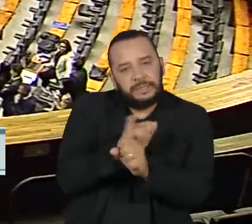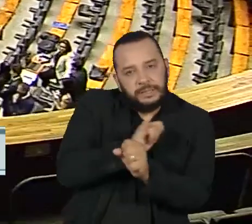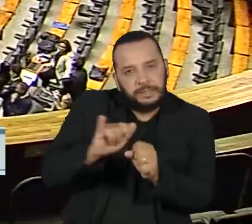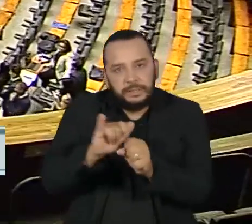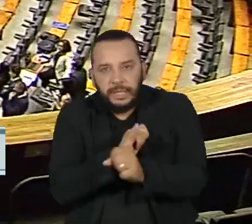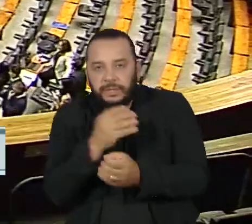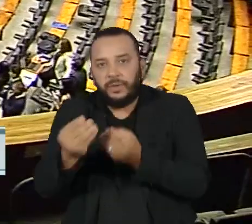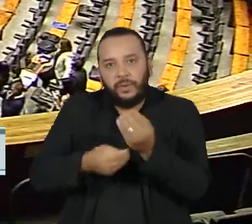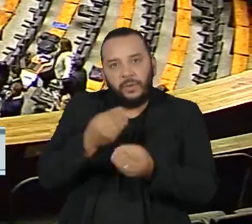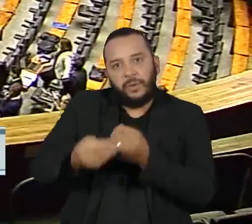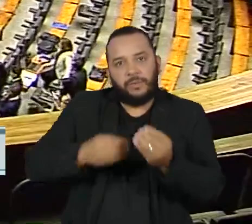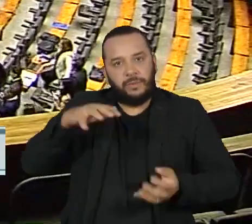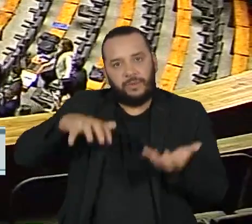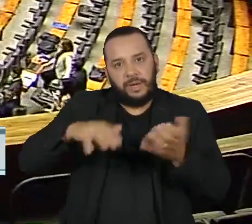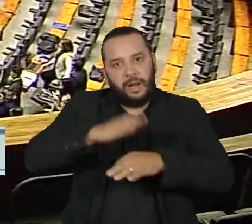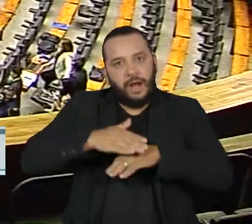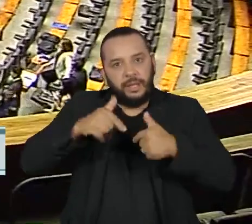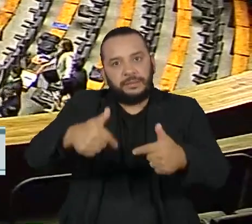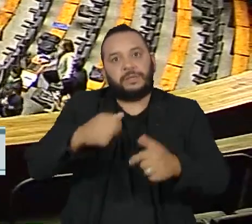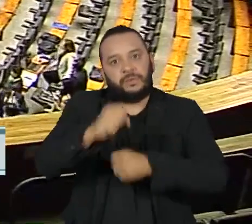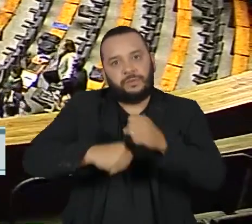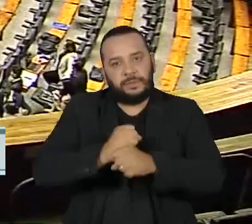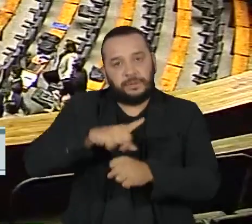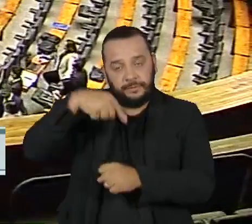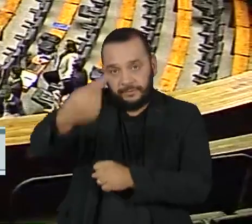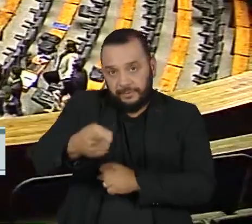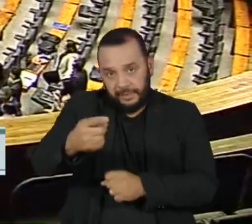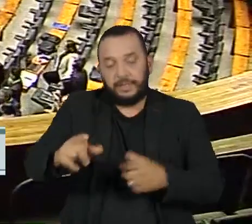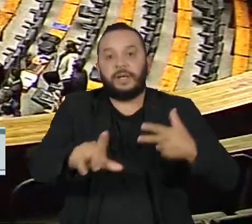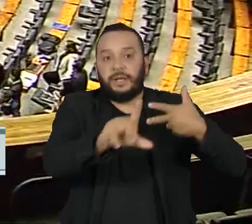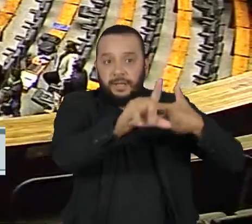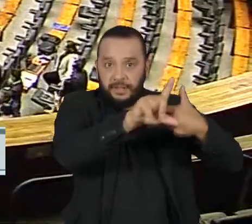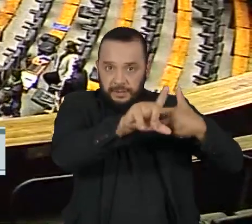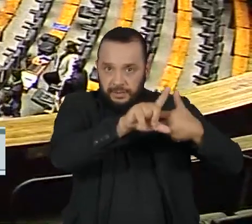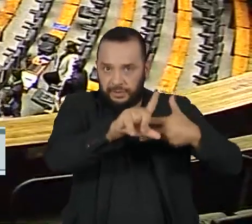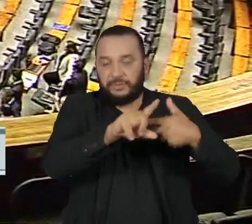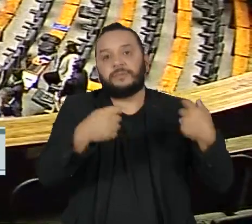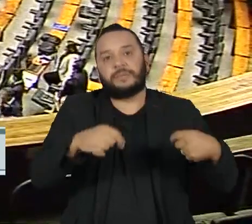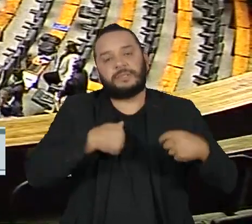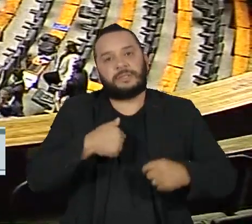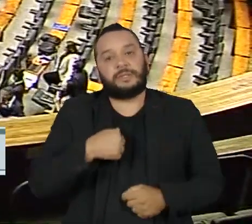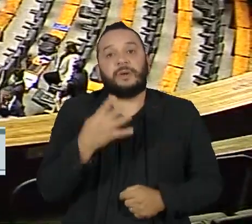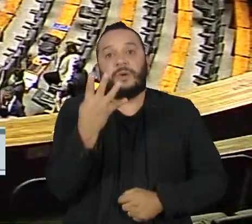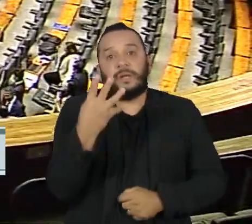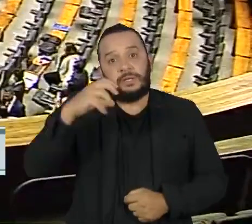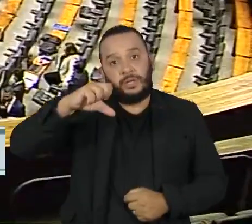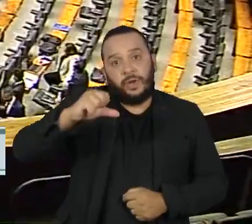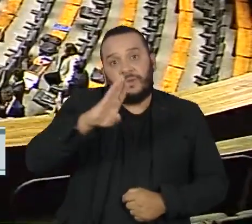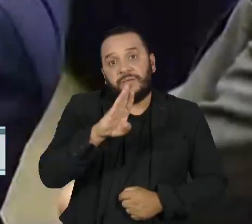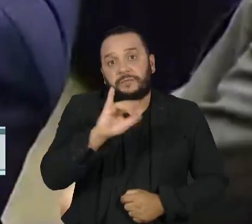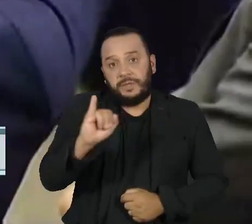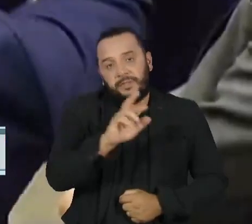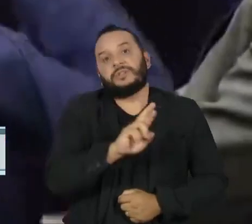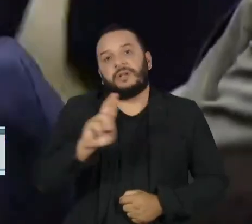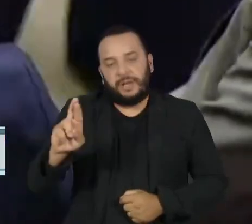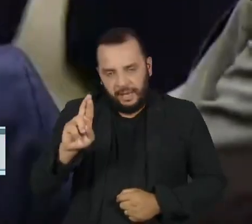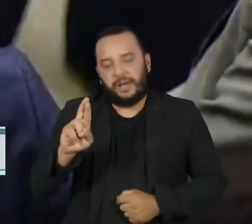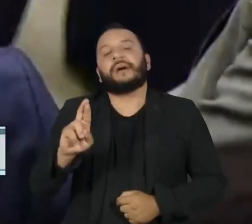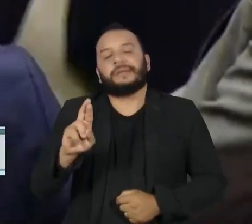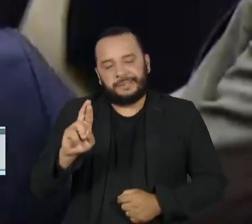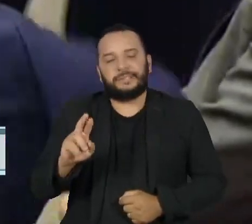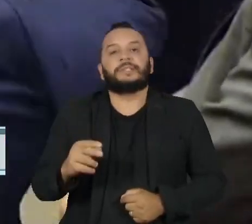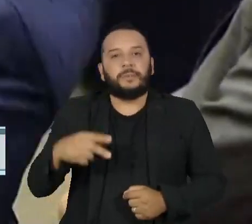Entre eles, a previsão de que o Legislativo direcione até 49 bilhões de reais em emendas